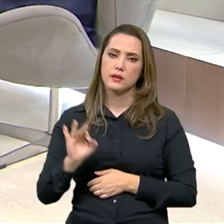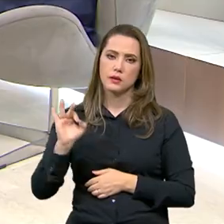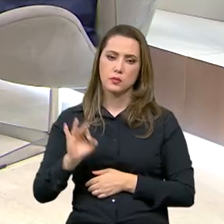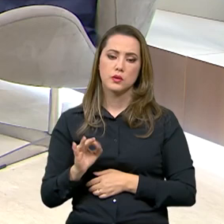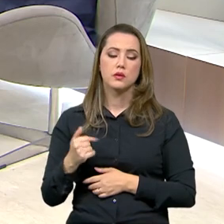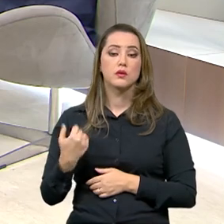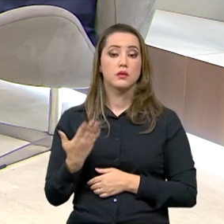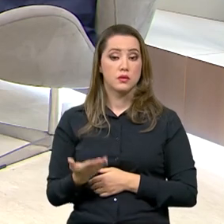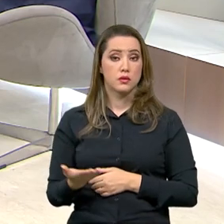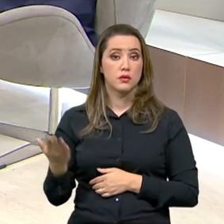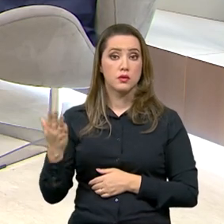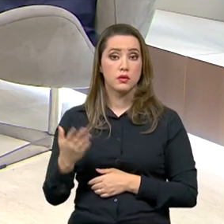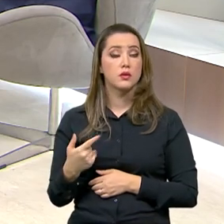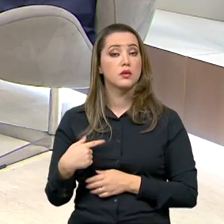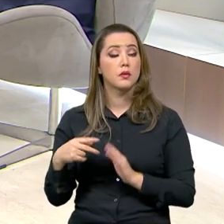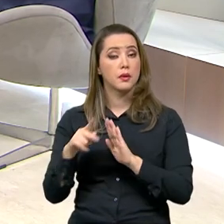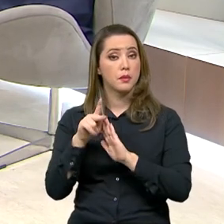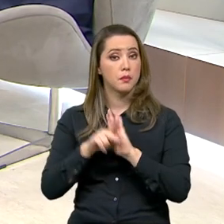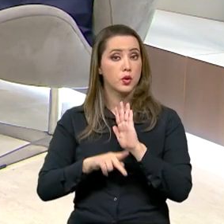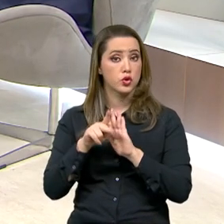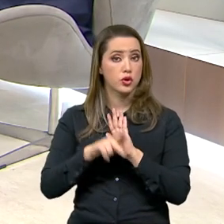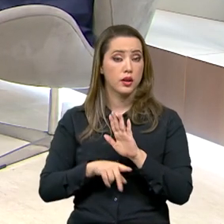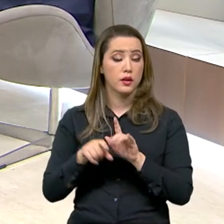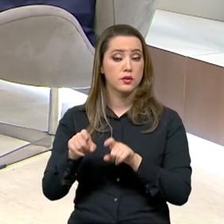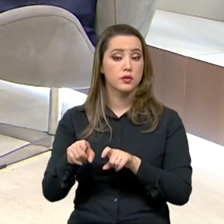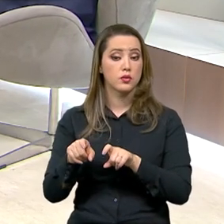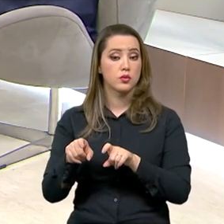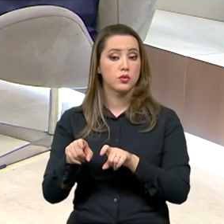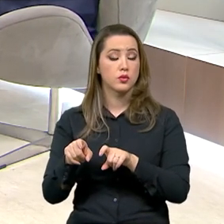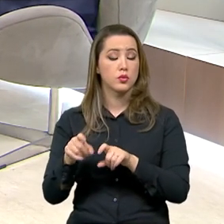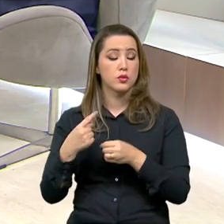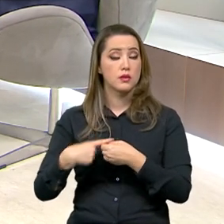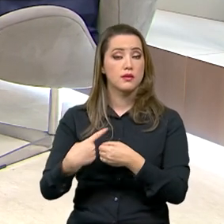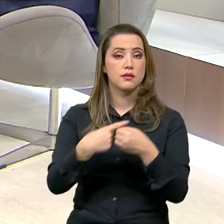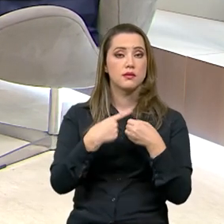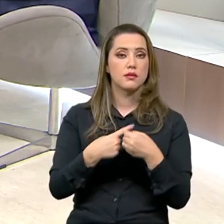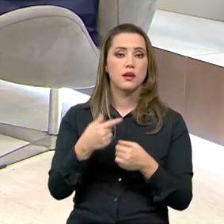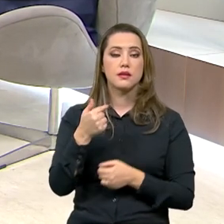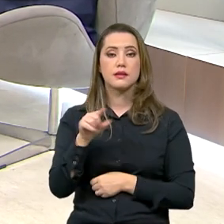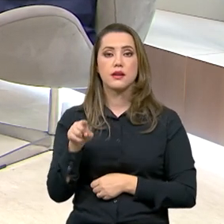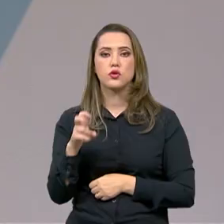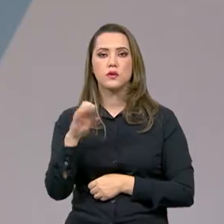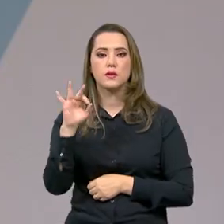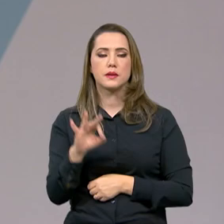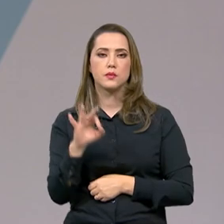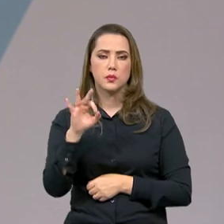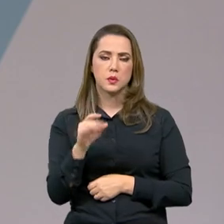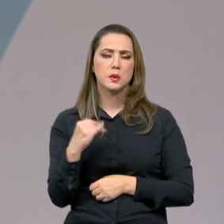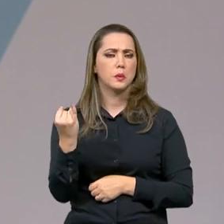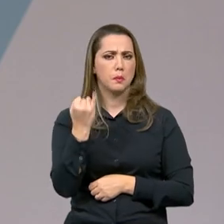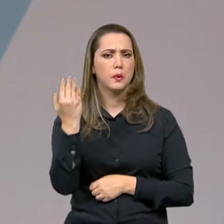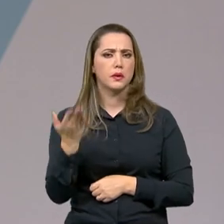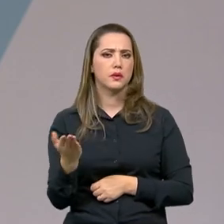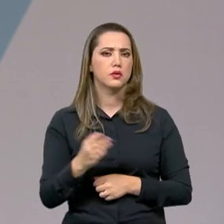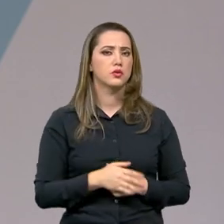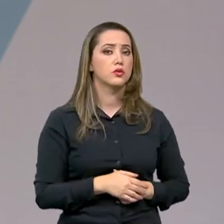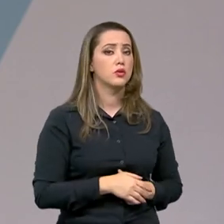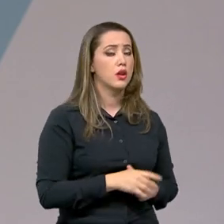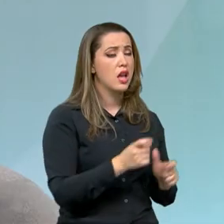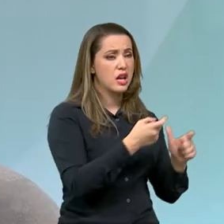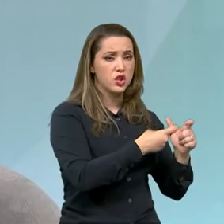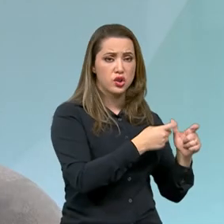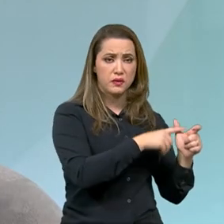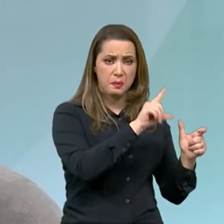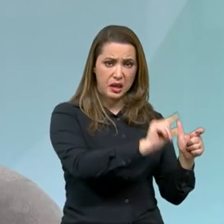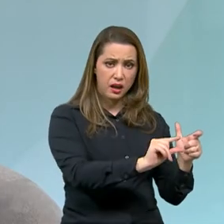rurais e no caso de projetos urbanos, 7,5% as menores taxas. Então, é bem atrativo nesse momento. E a inadimplência historicamente é baixa, não é isso? A